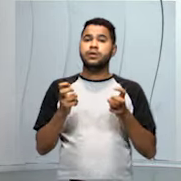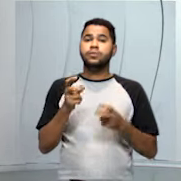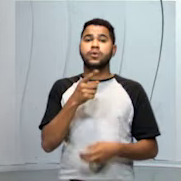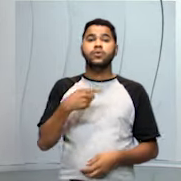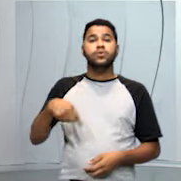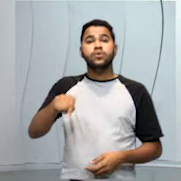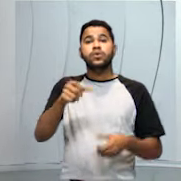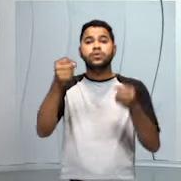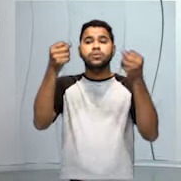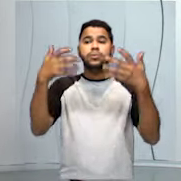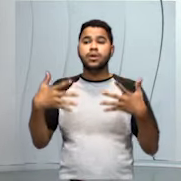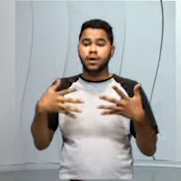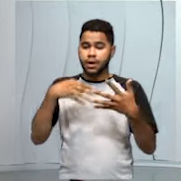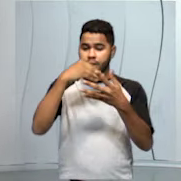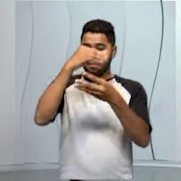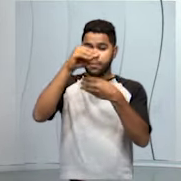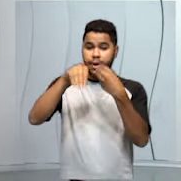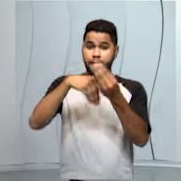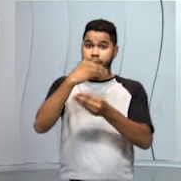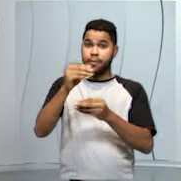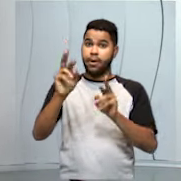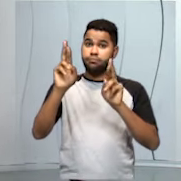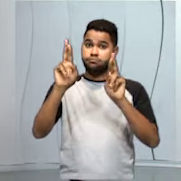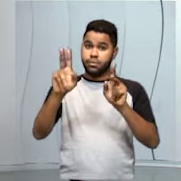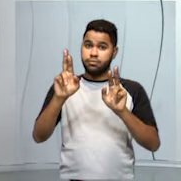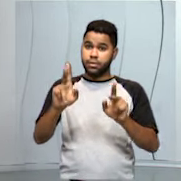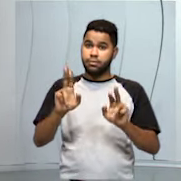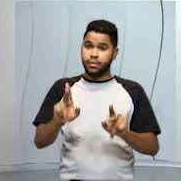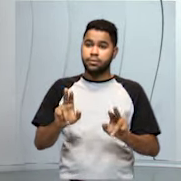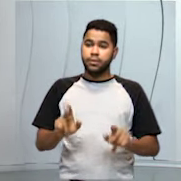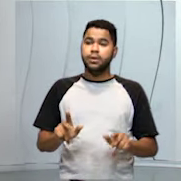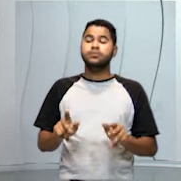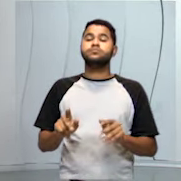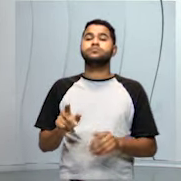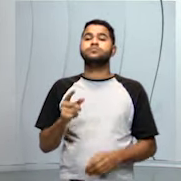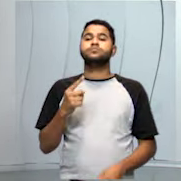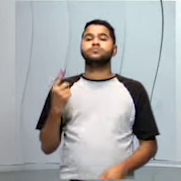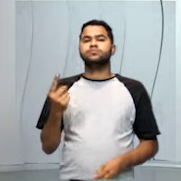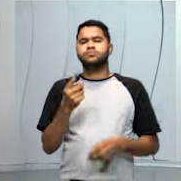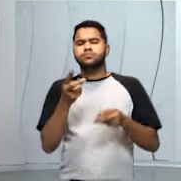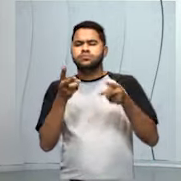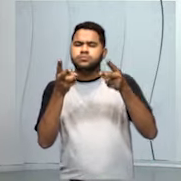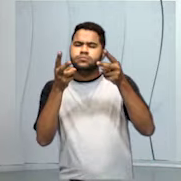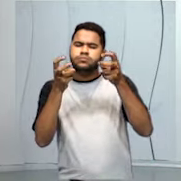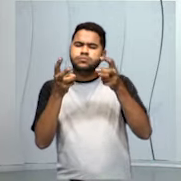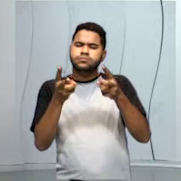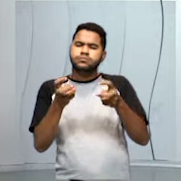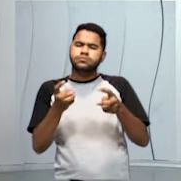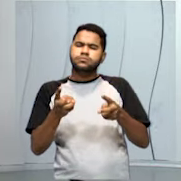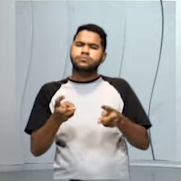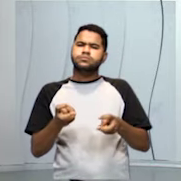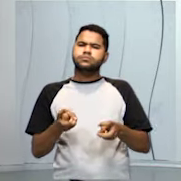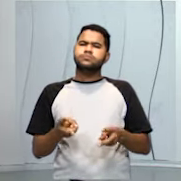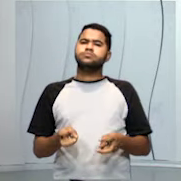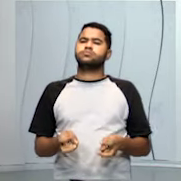estamos falando de misturas heterogêneas, aquelas em que nós percebemos os elementos, conseguimos